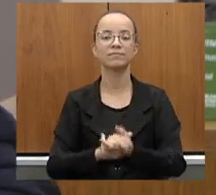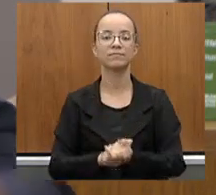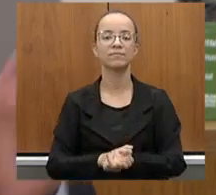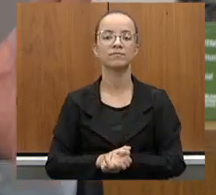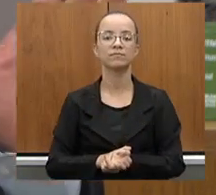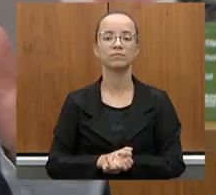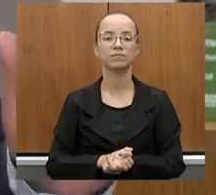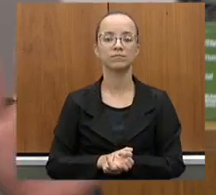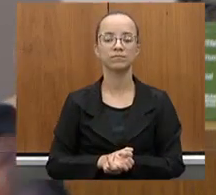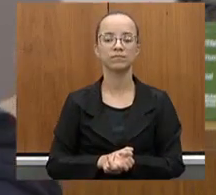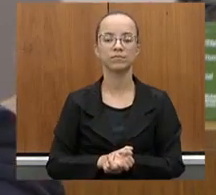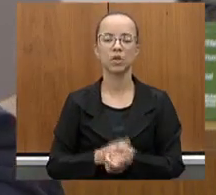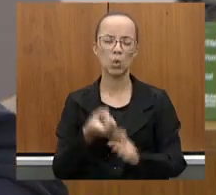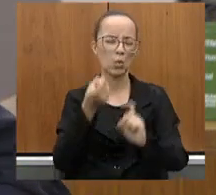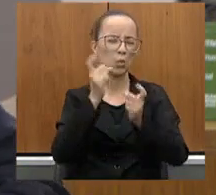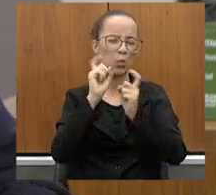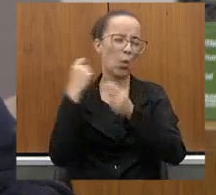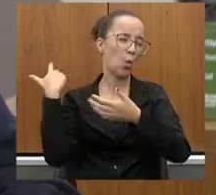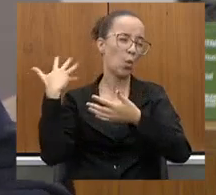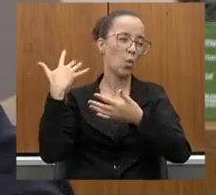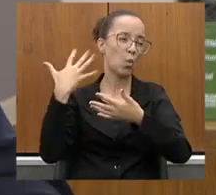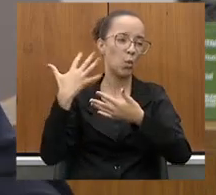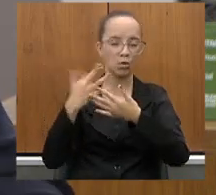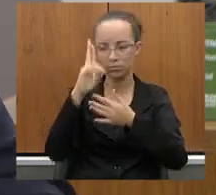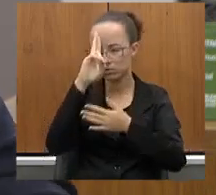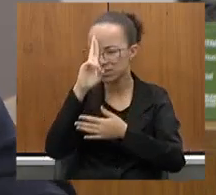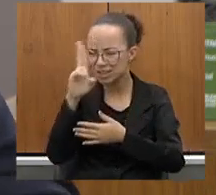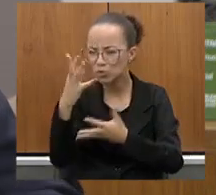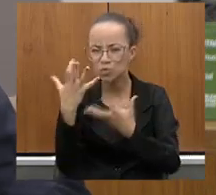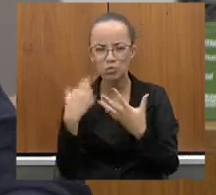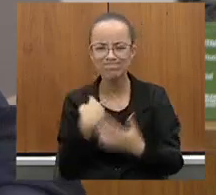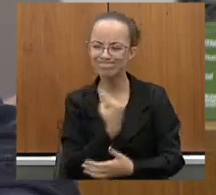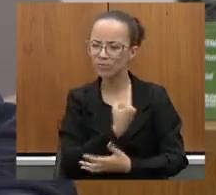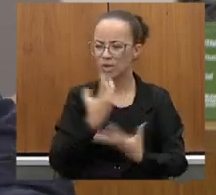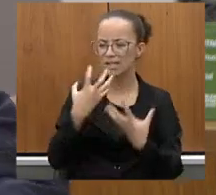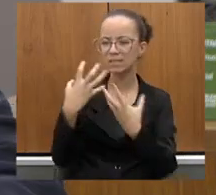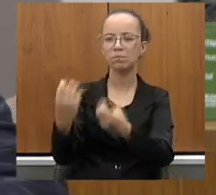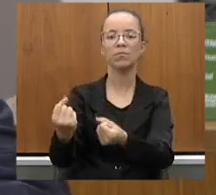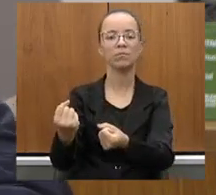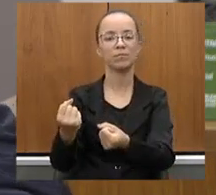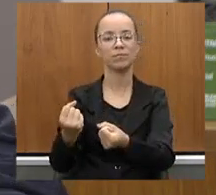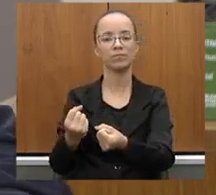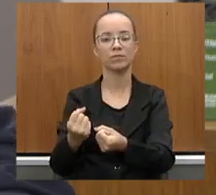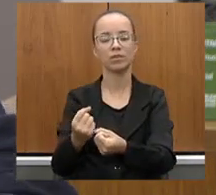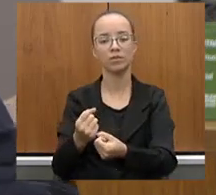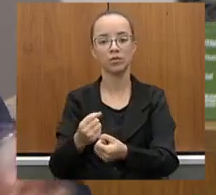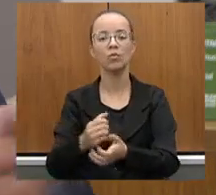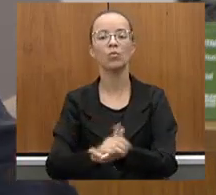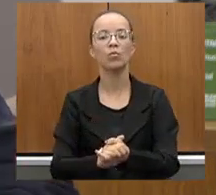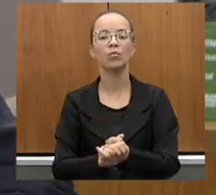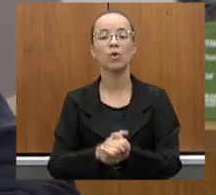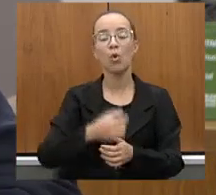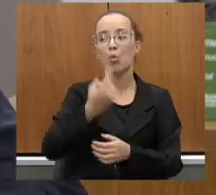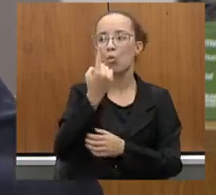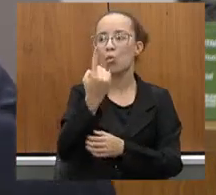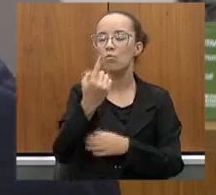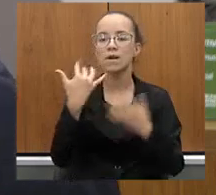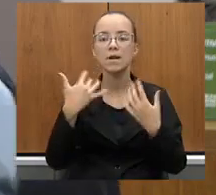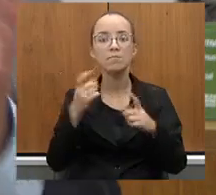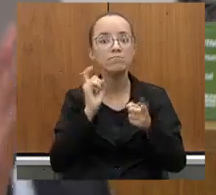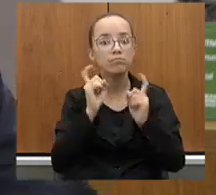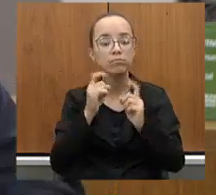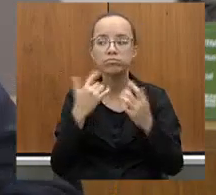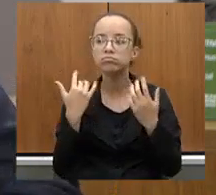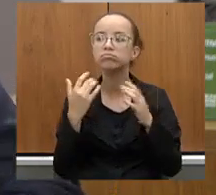De tantas audiências que V. Exª pôde nos receber, tivemos uma muito grande no seu gabinete, Carol